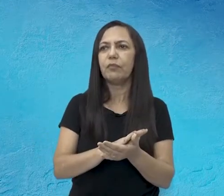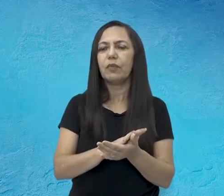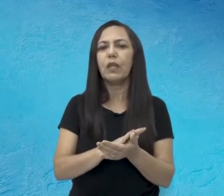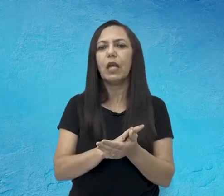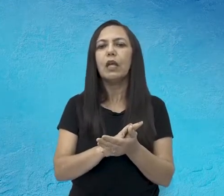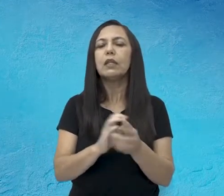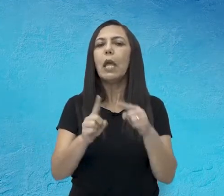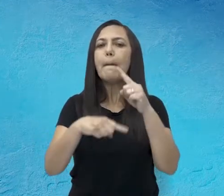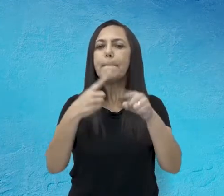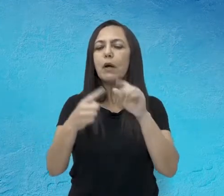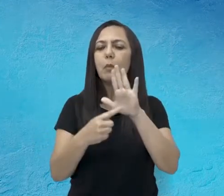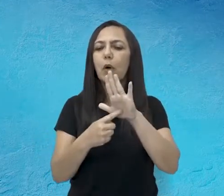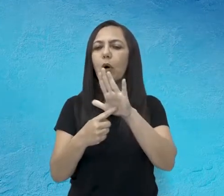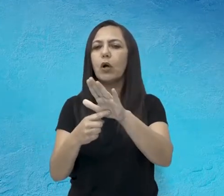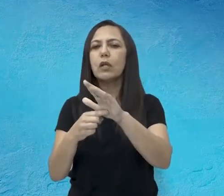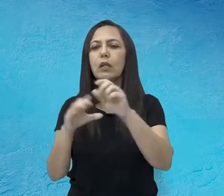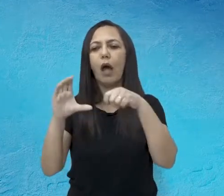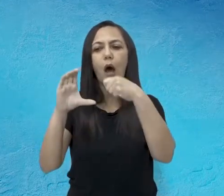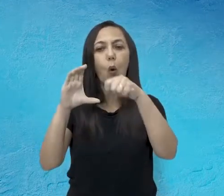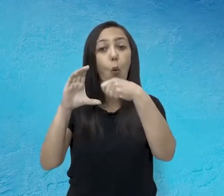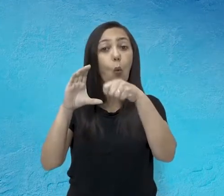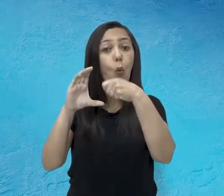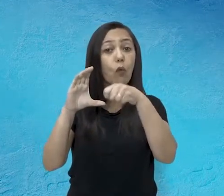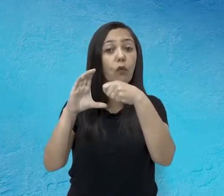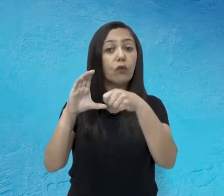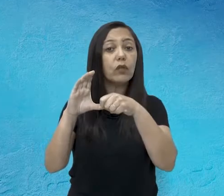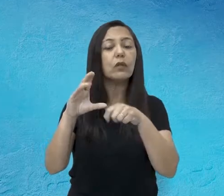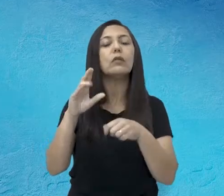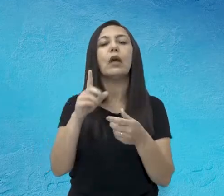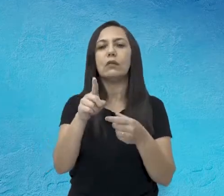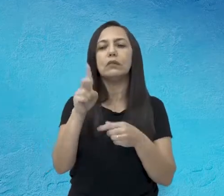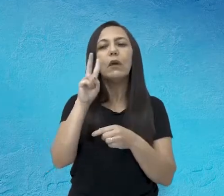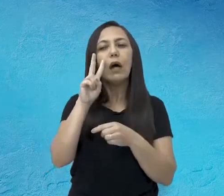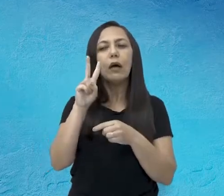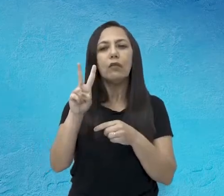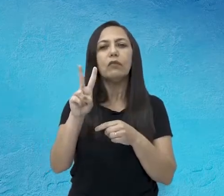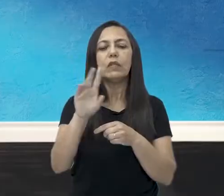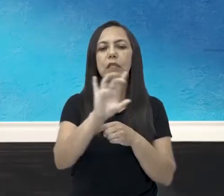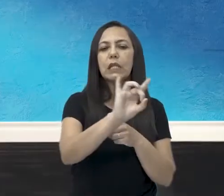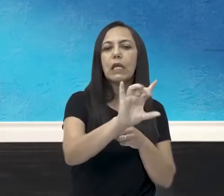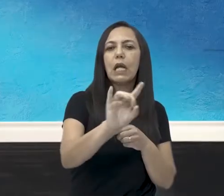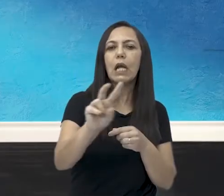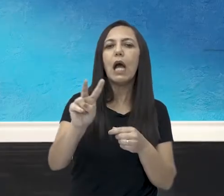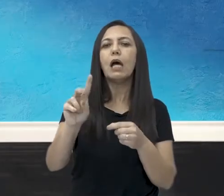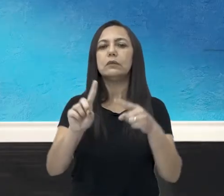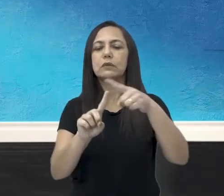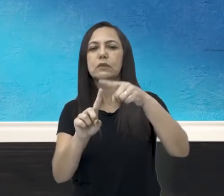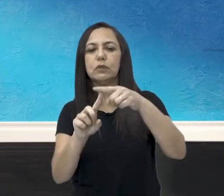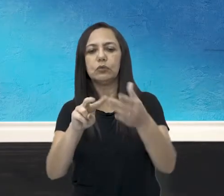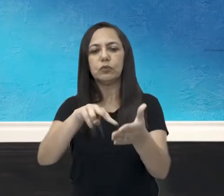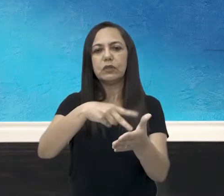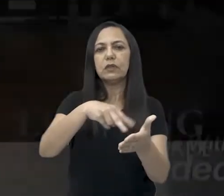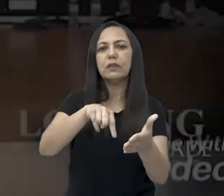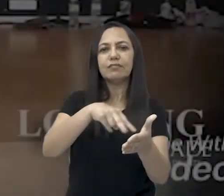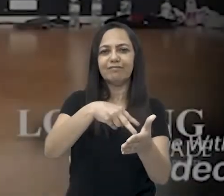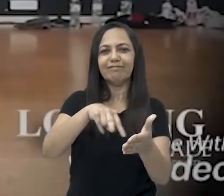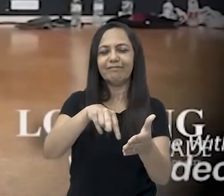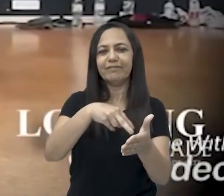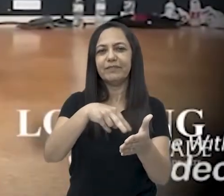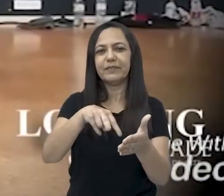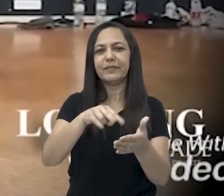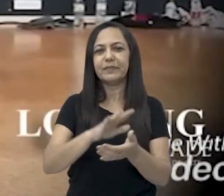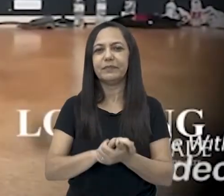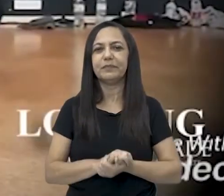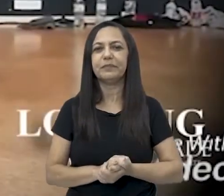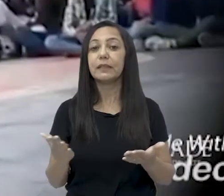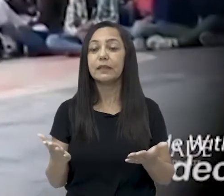aí agora um vídeo, para que vocês possam ver um pouquinho de cada um desses estilos. O locking,